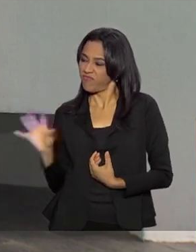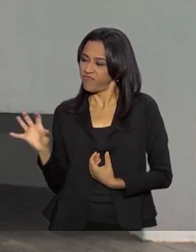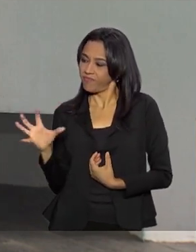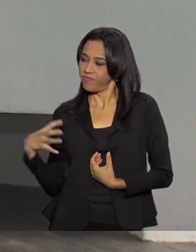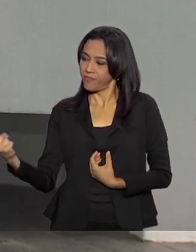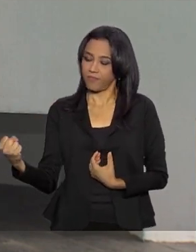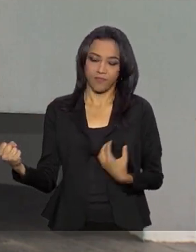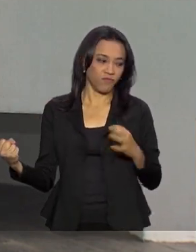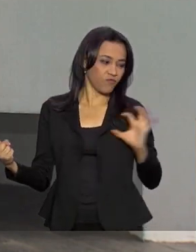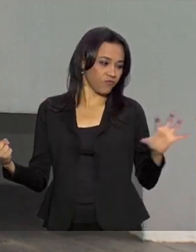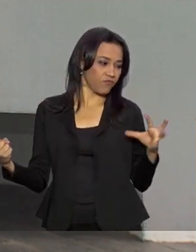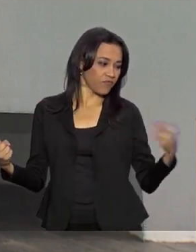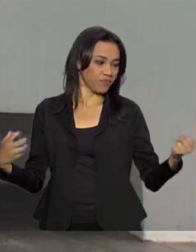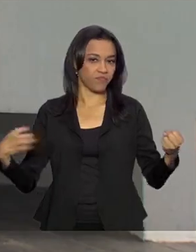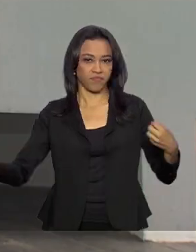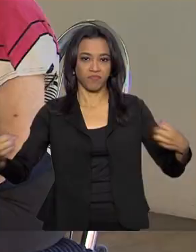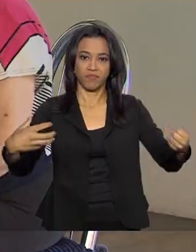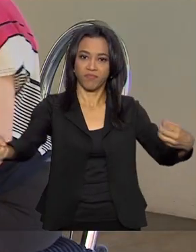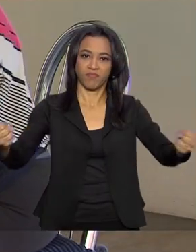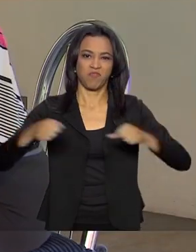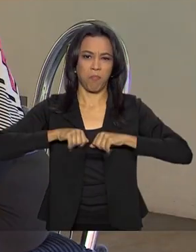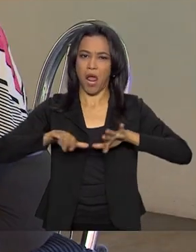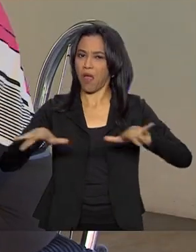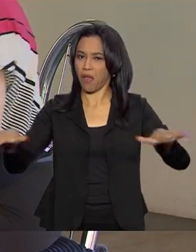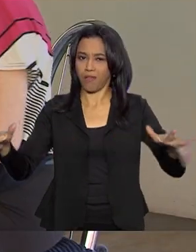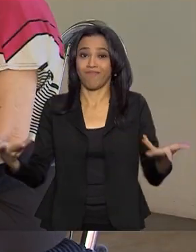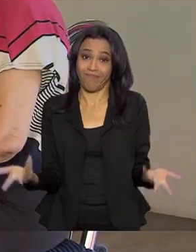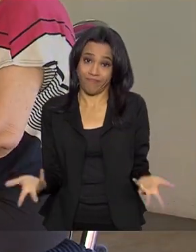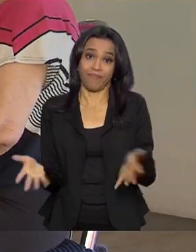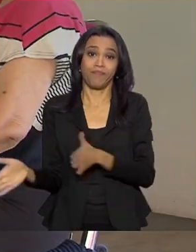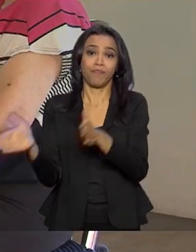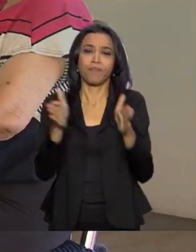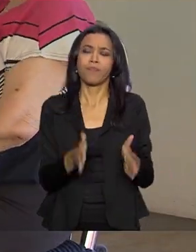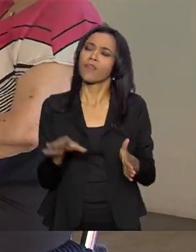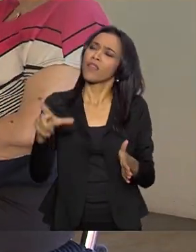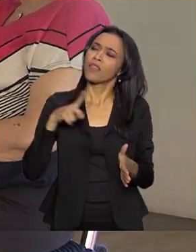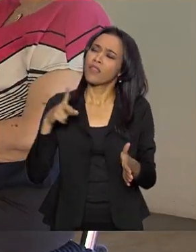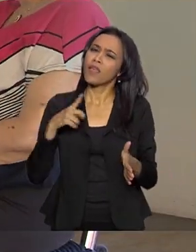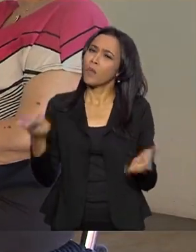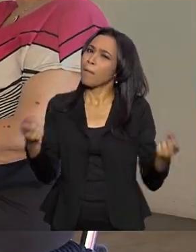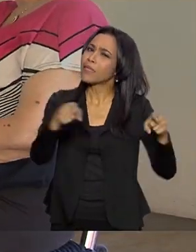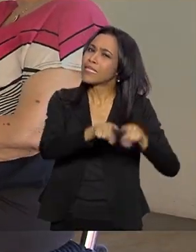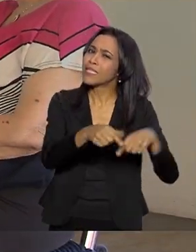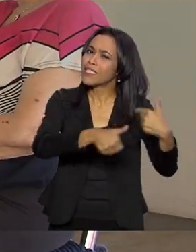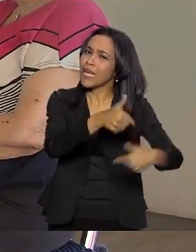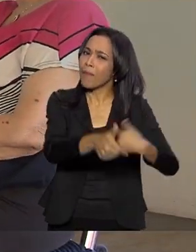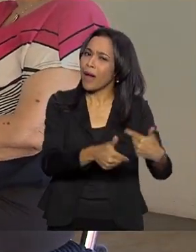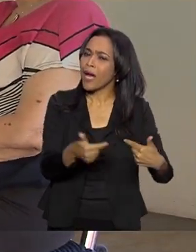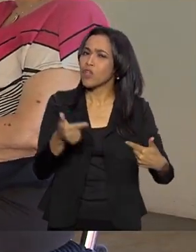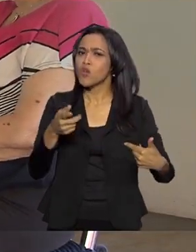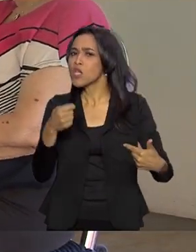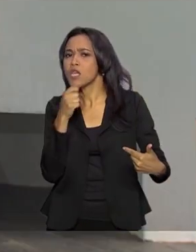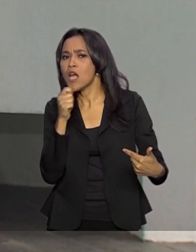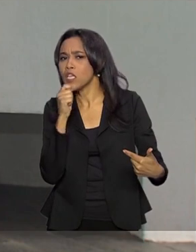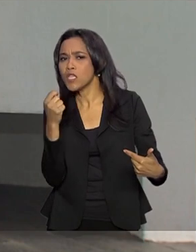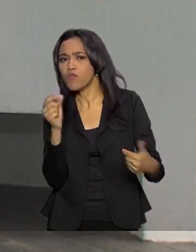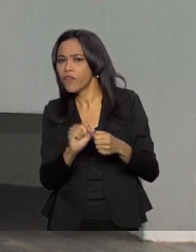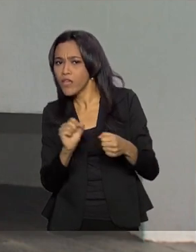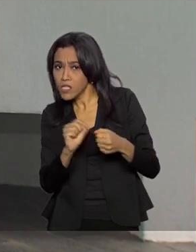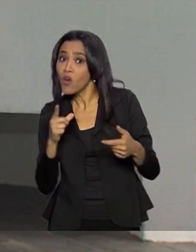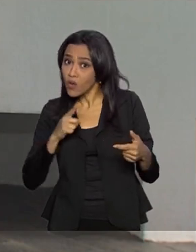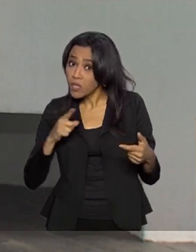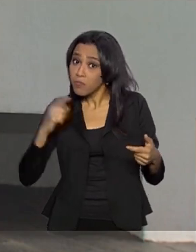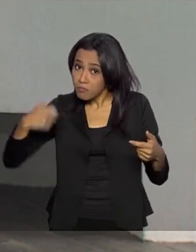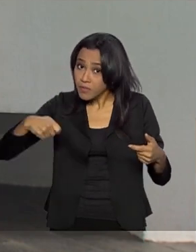lado, que estão mais fracas, né? Agora, tem alguma parceria que você queria ter feito e ainda não fez ou já fez tudo? Não, tem